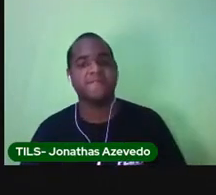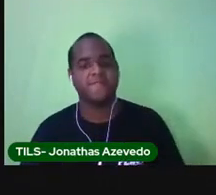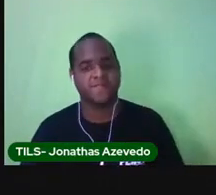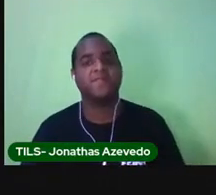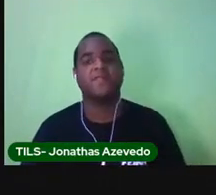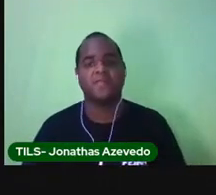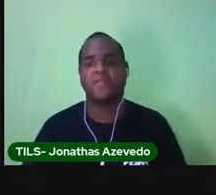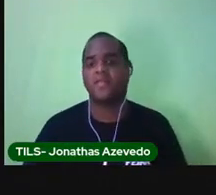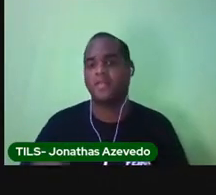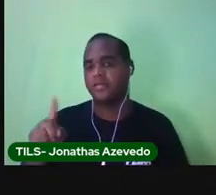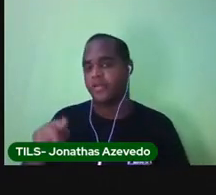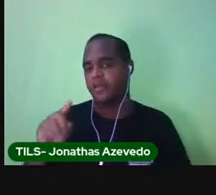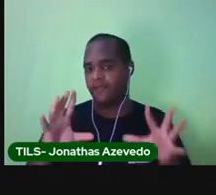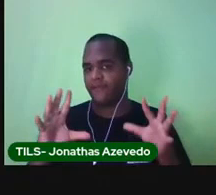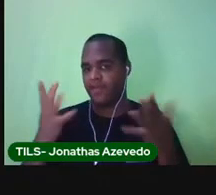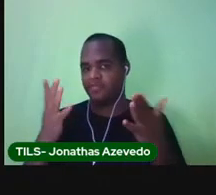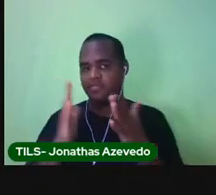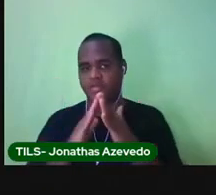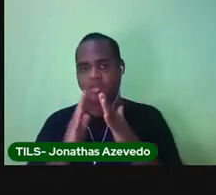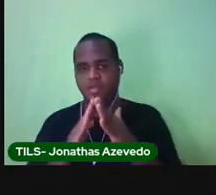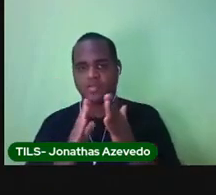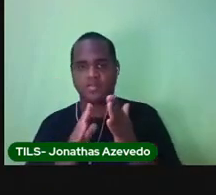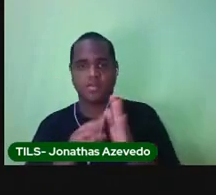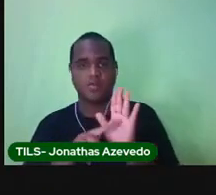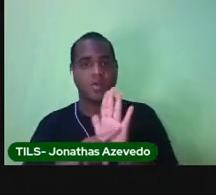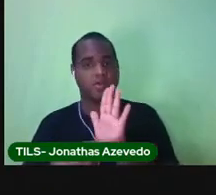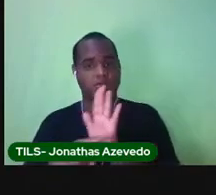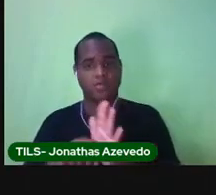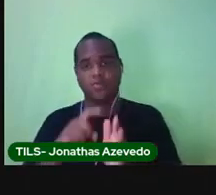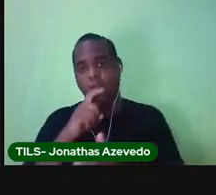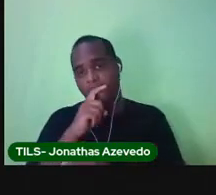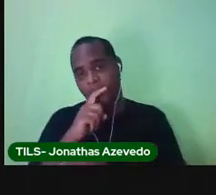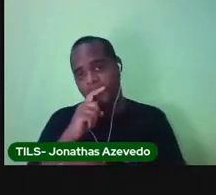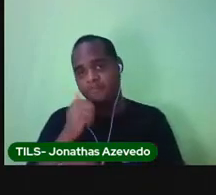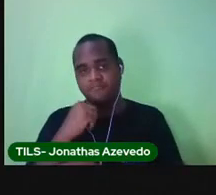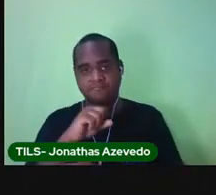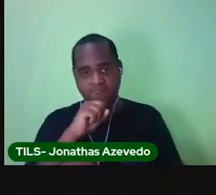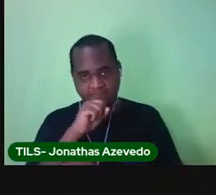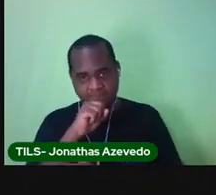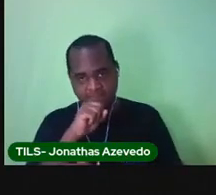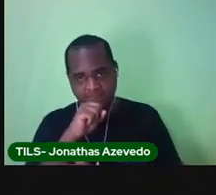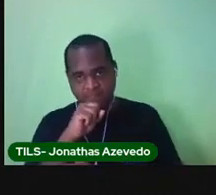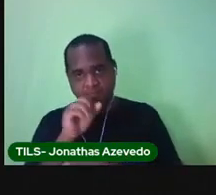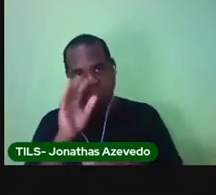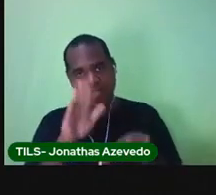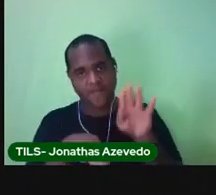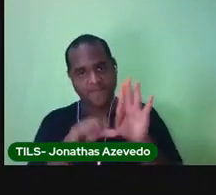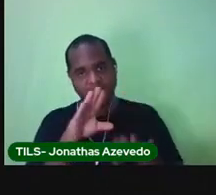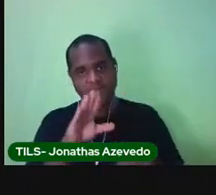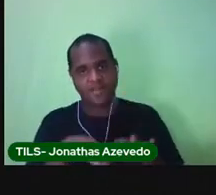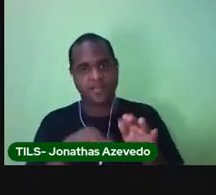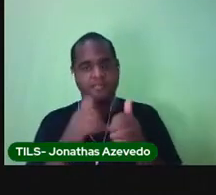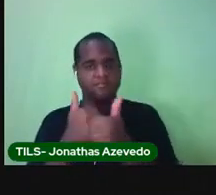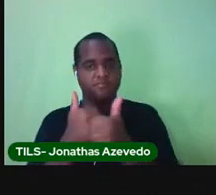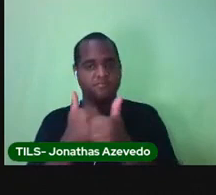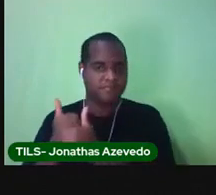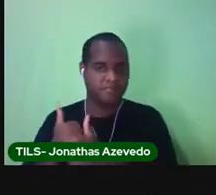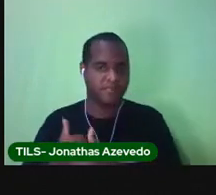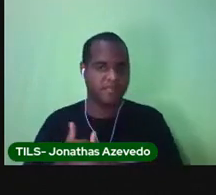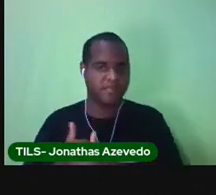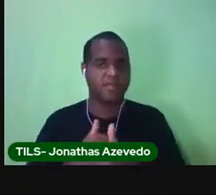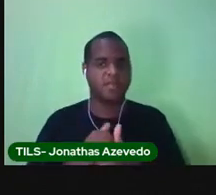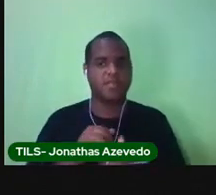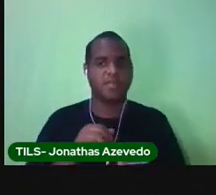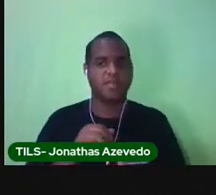Quando tem festa na minha casa, eu ajudo o meu pai e a minha mãe. Às vezes a nossa vizinha, Dona